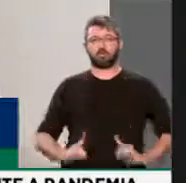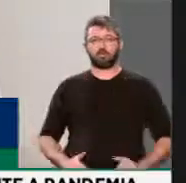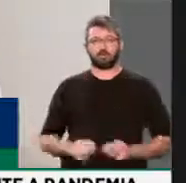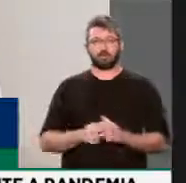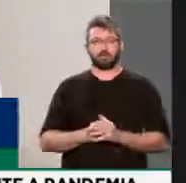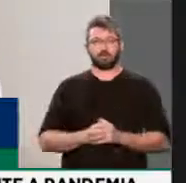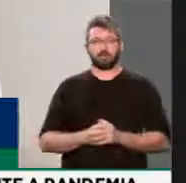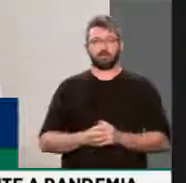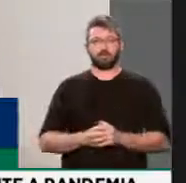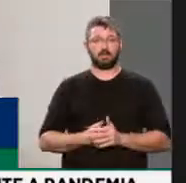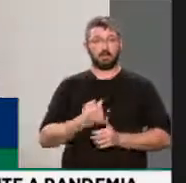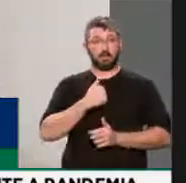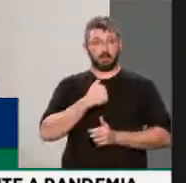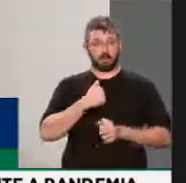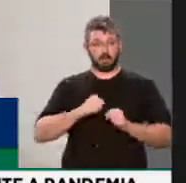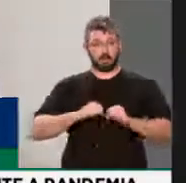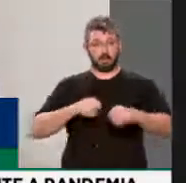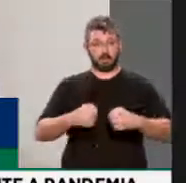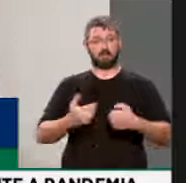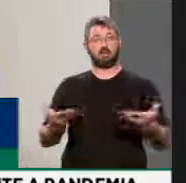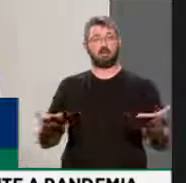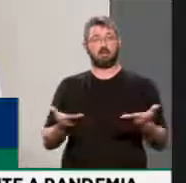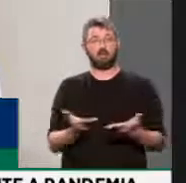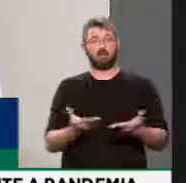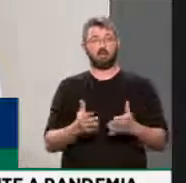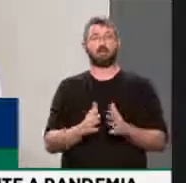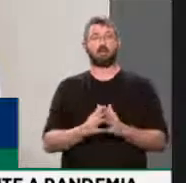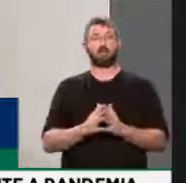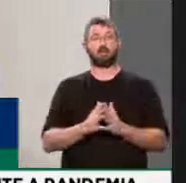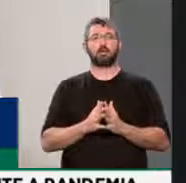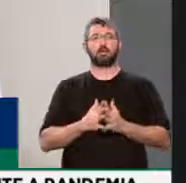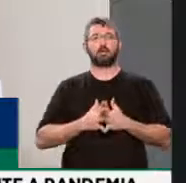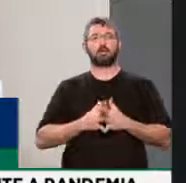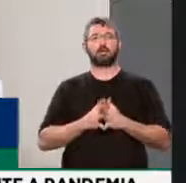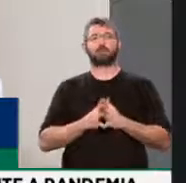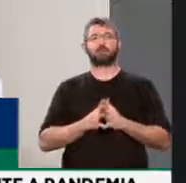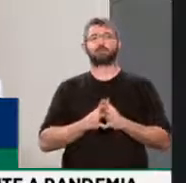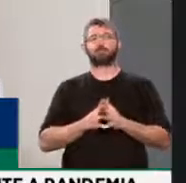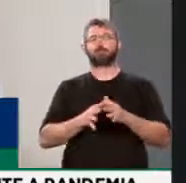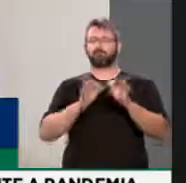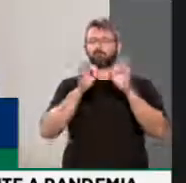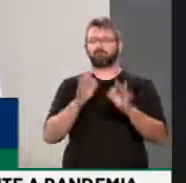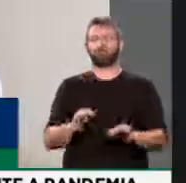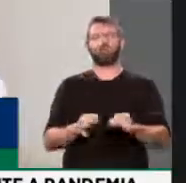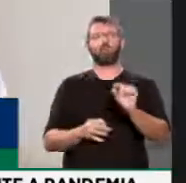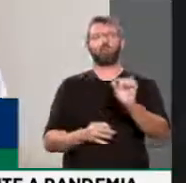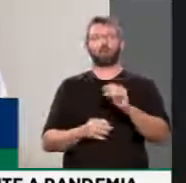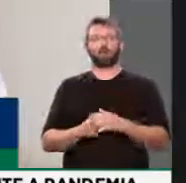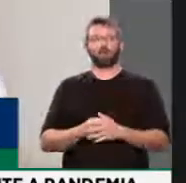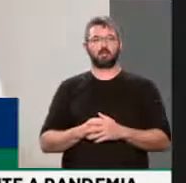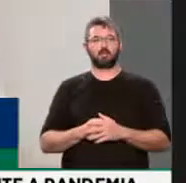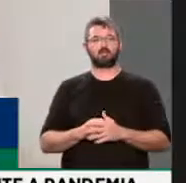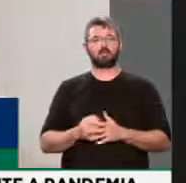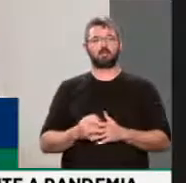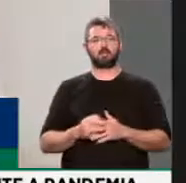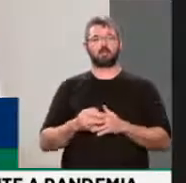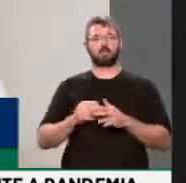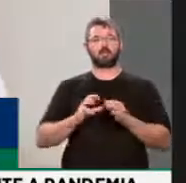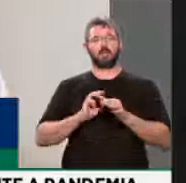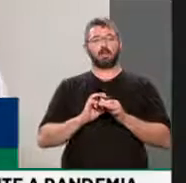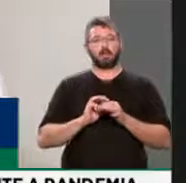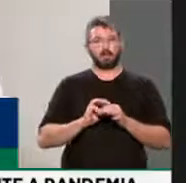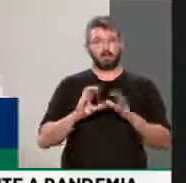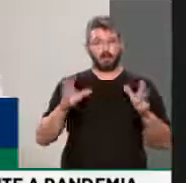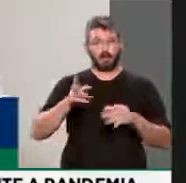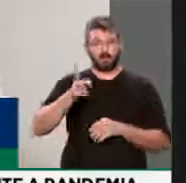O que eu estou defendendo nesse momento com esse PL é exatamente a legalização desta